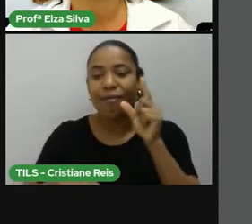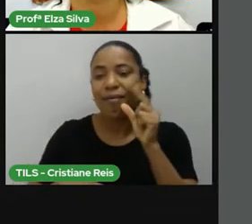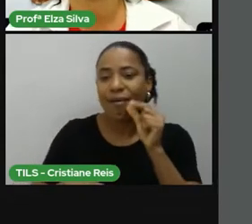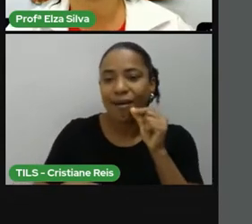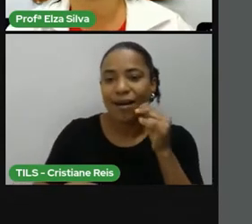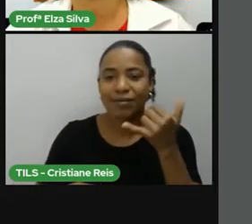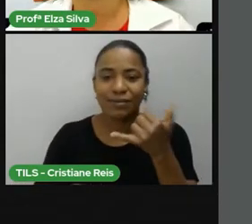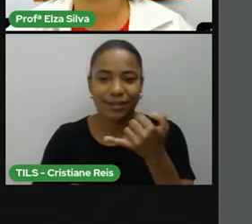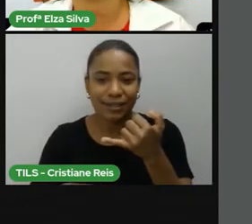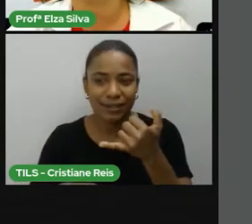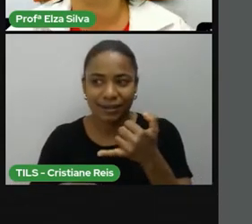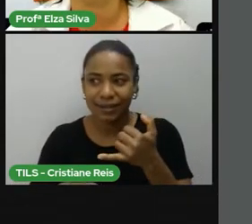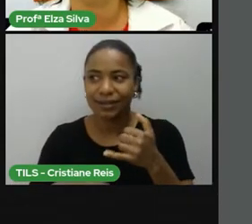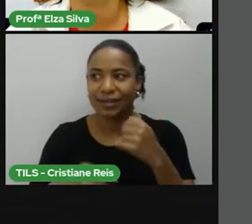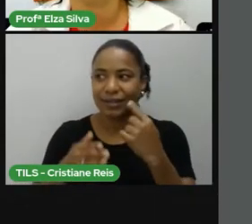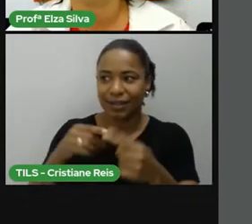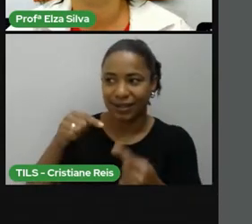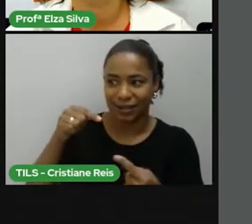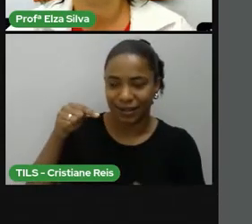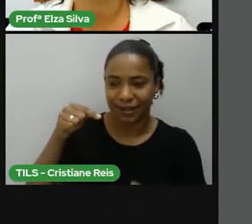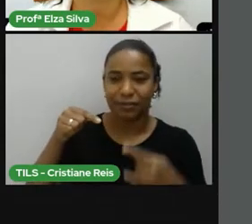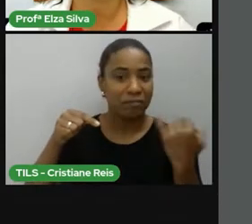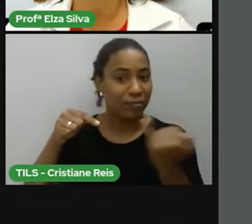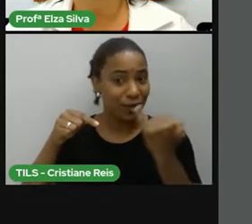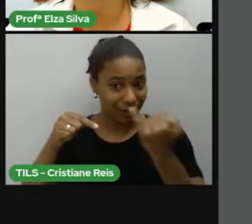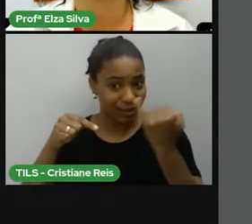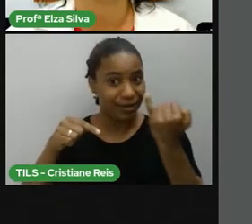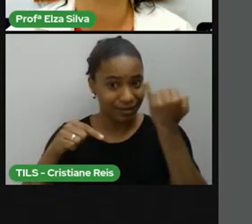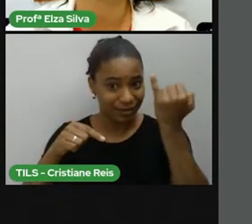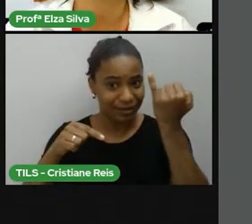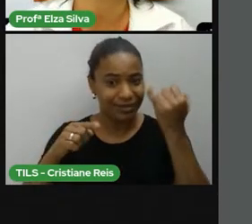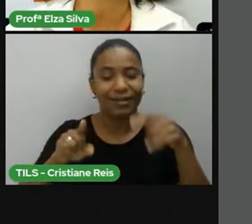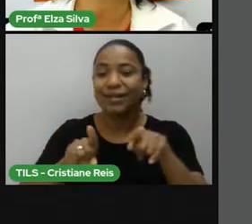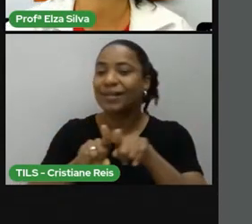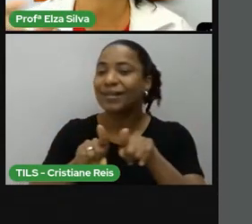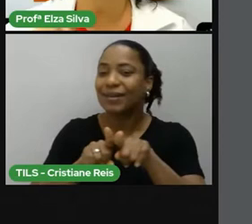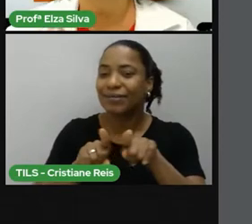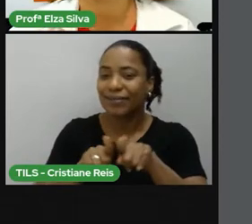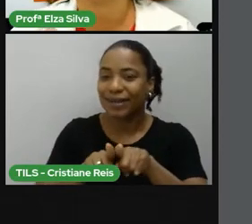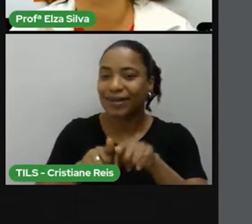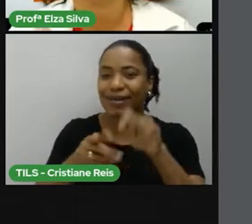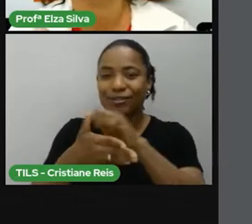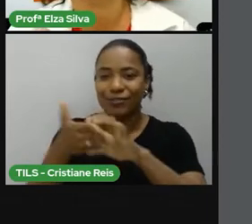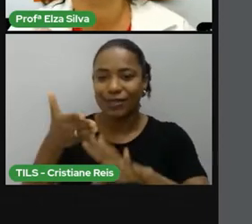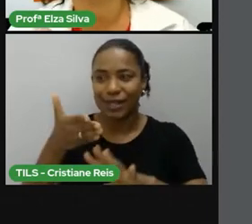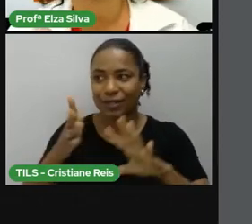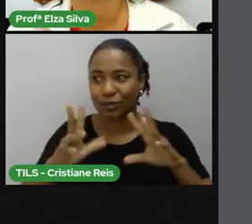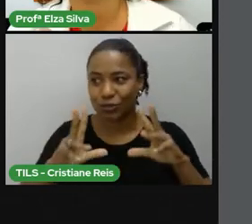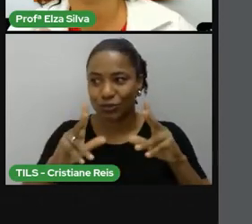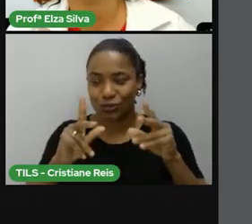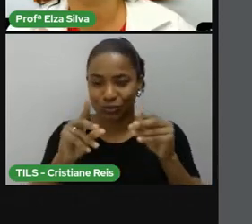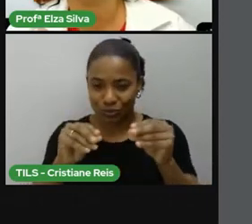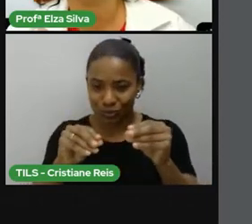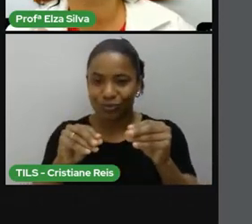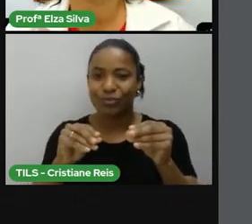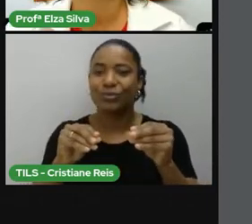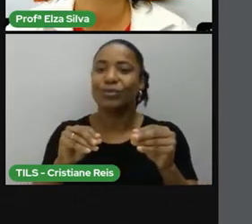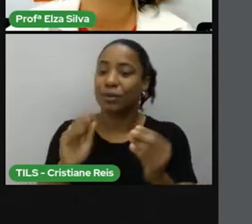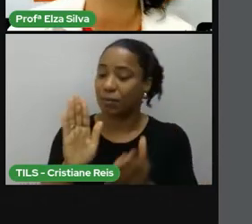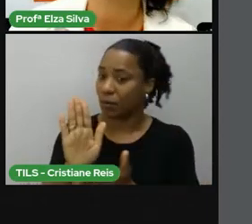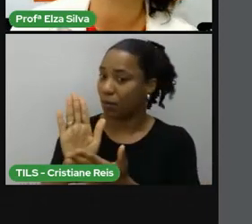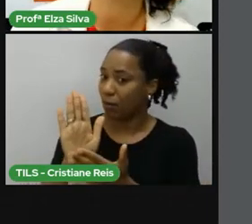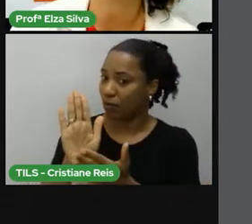para fazer anotações. E participe de todas as atividades que forem propostas,